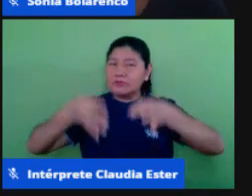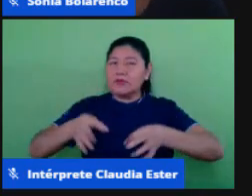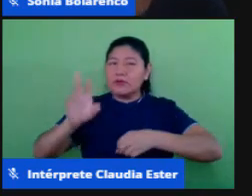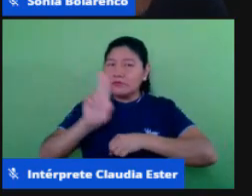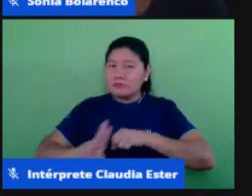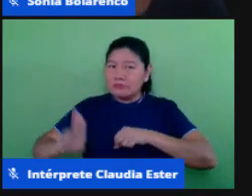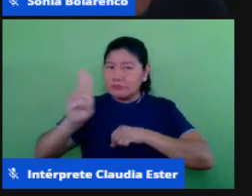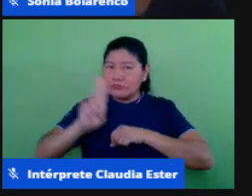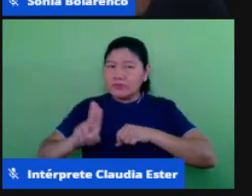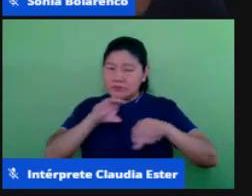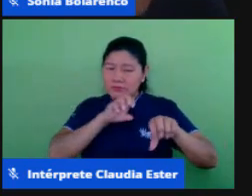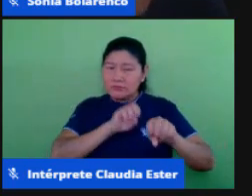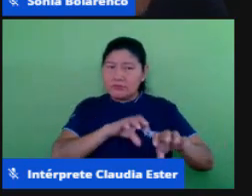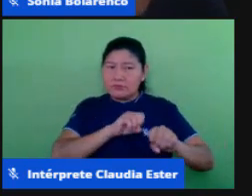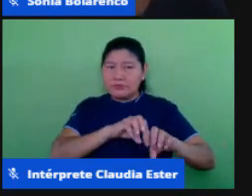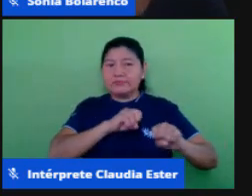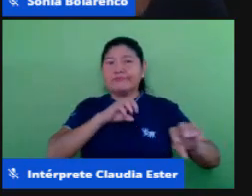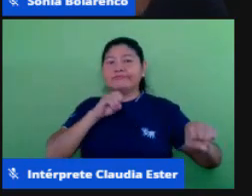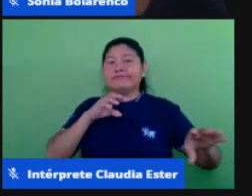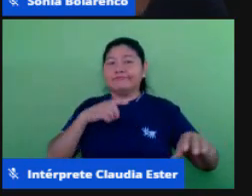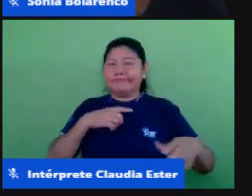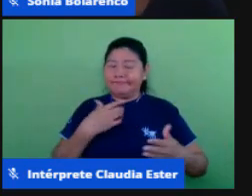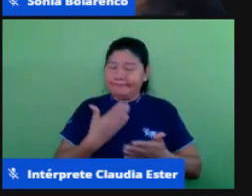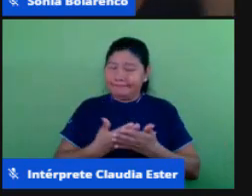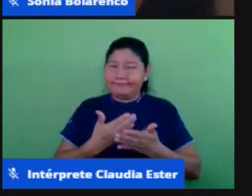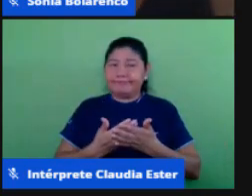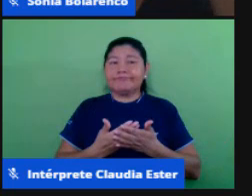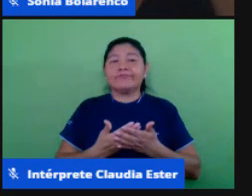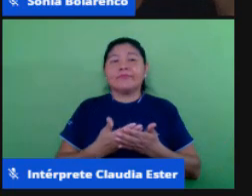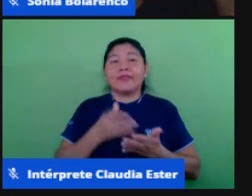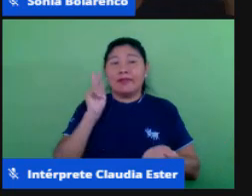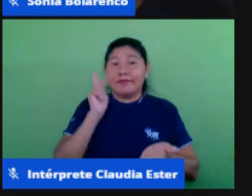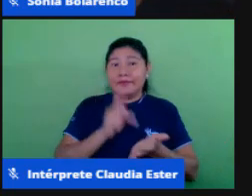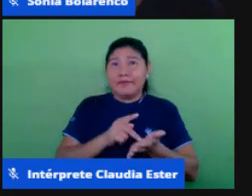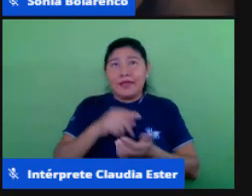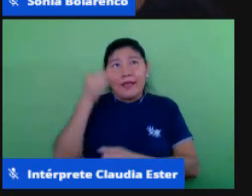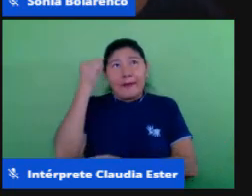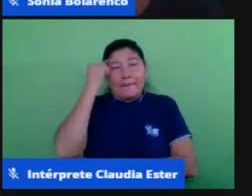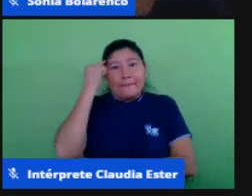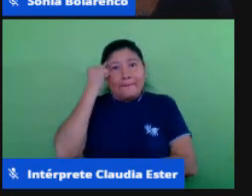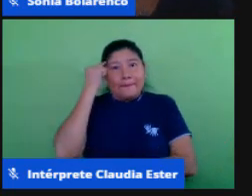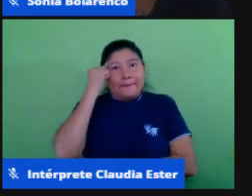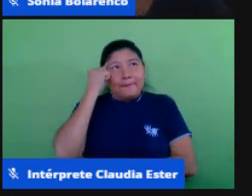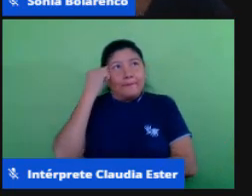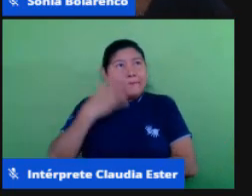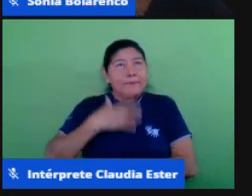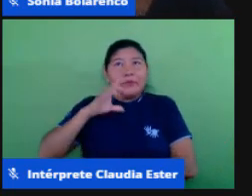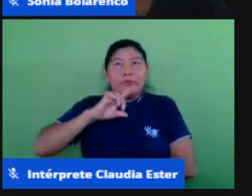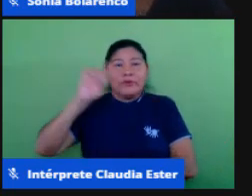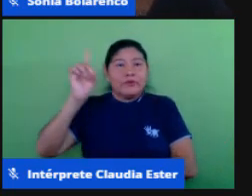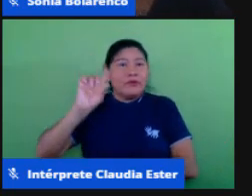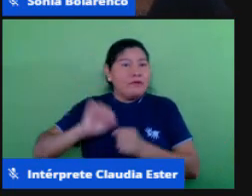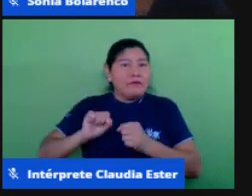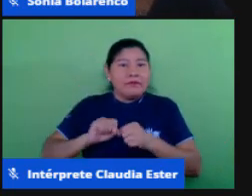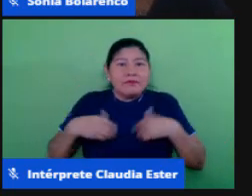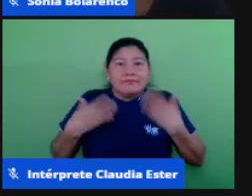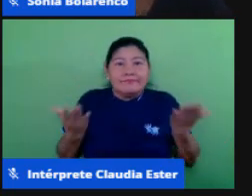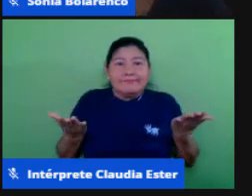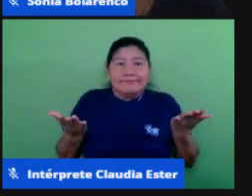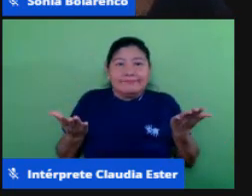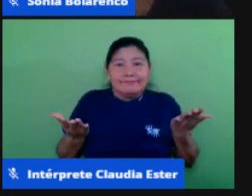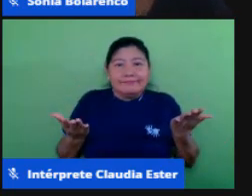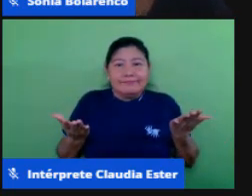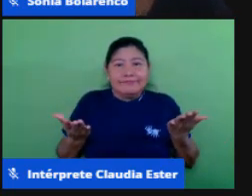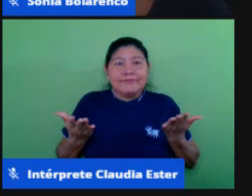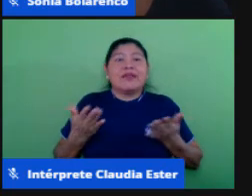na minha aula né então isso daí complicou mesmo é de colocar a mão na cabeça e falar meu Deus e realmente